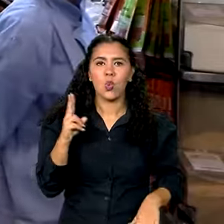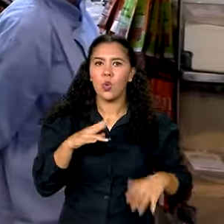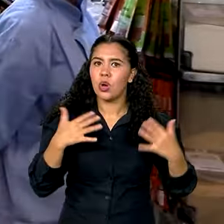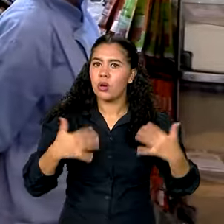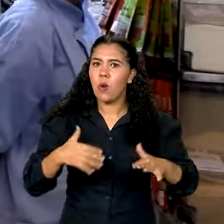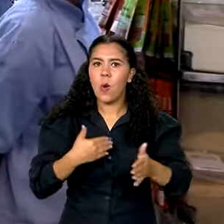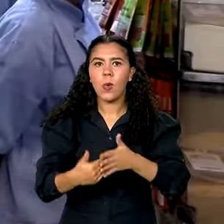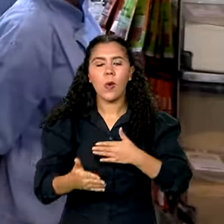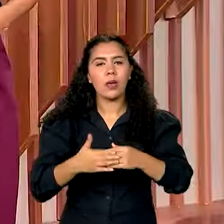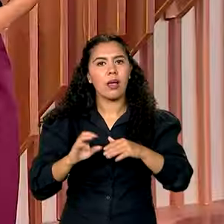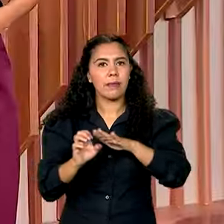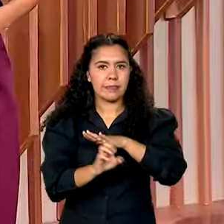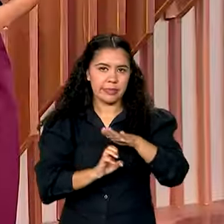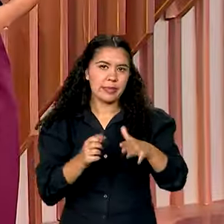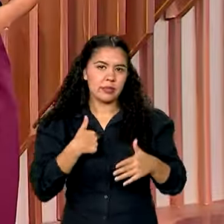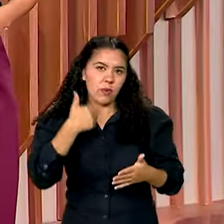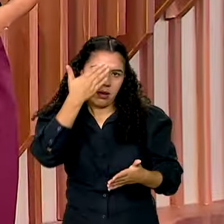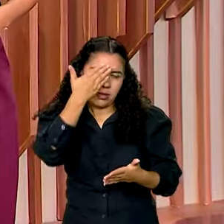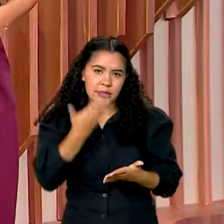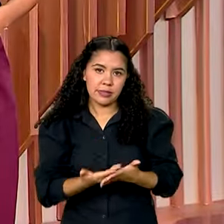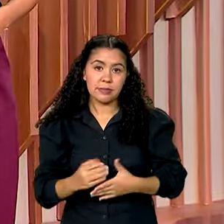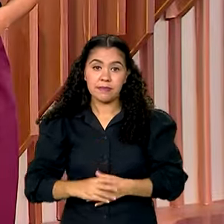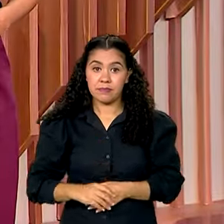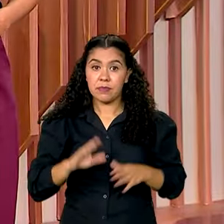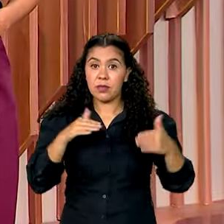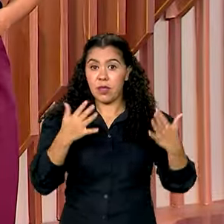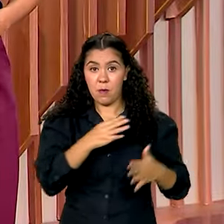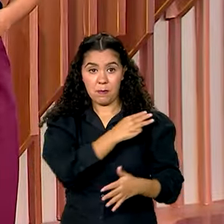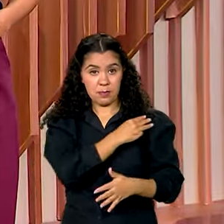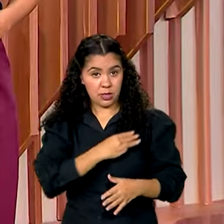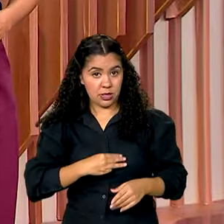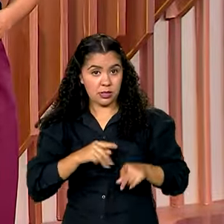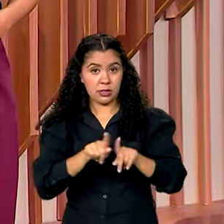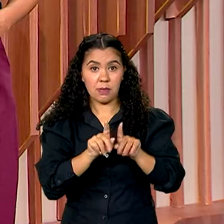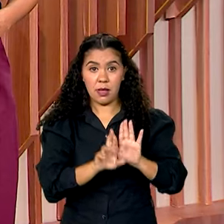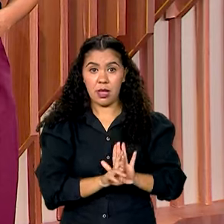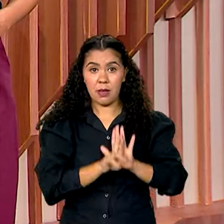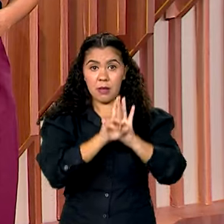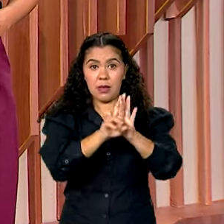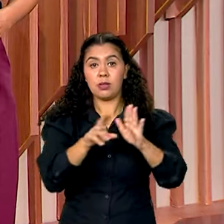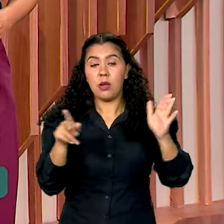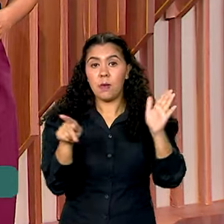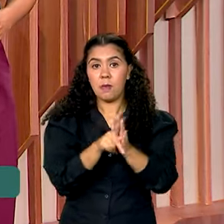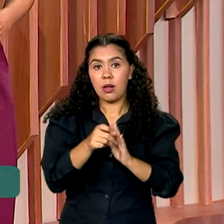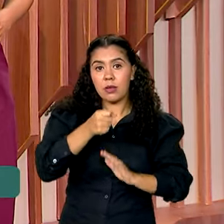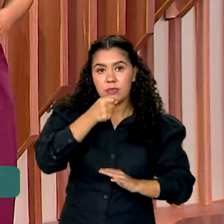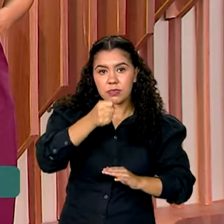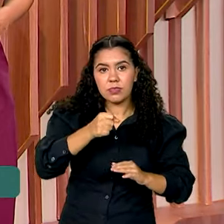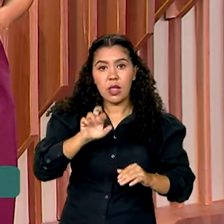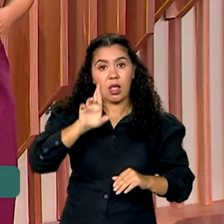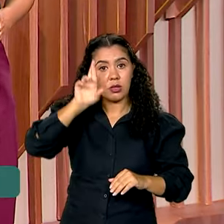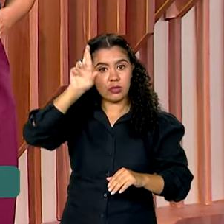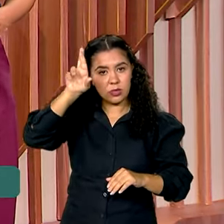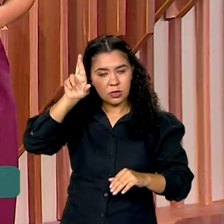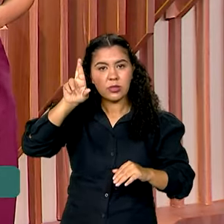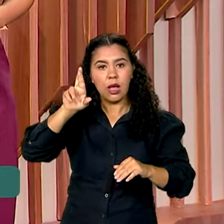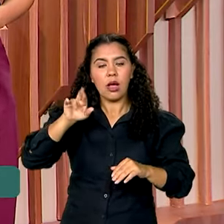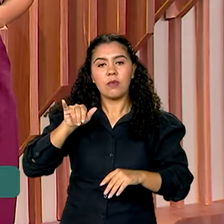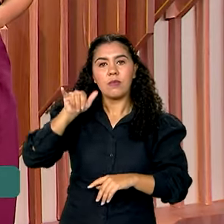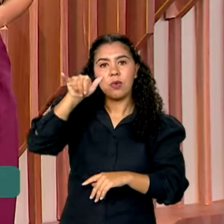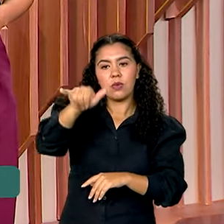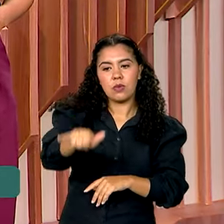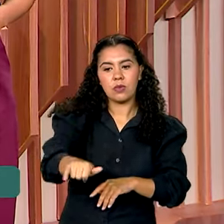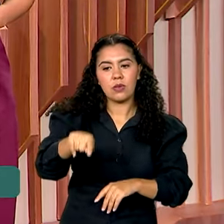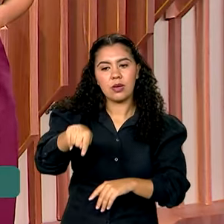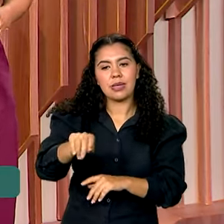empresa, acredito eu. E olha, ministros e representantes da empresa responsável pela concessão do aeroporto Salgado